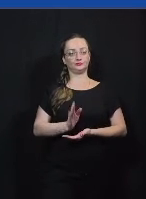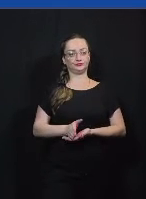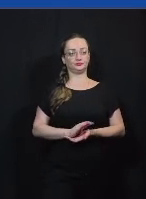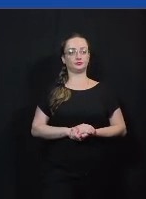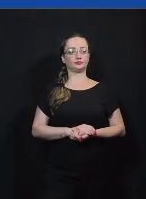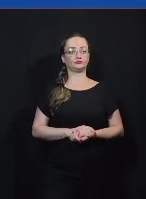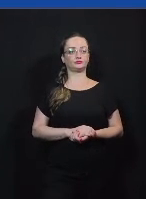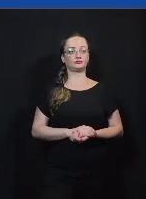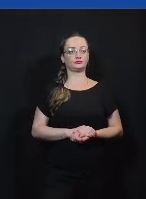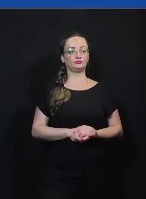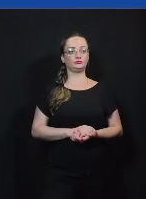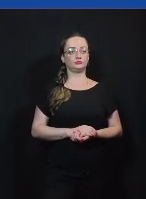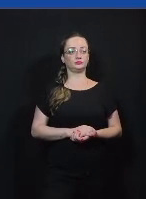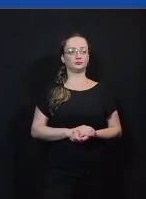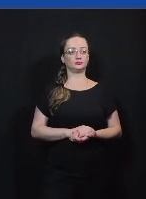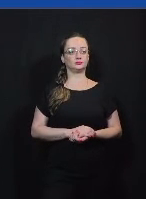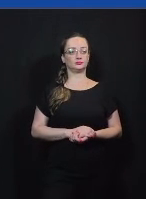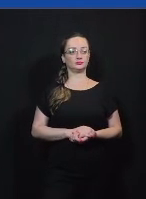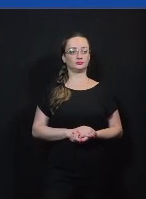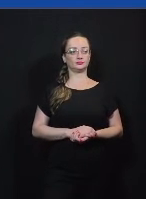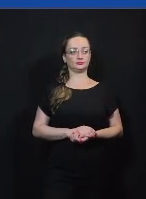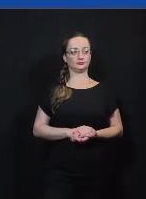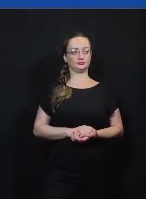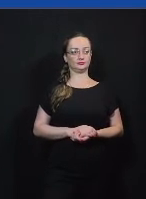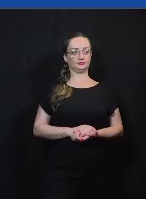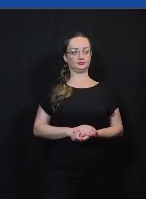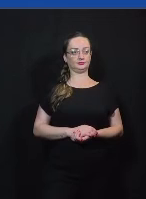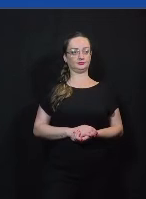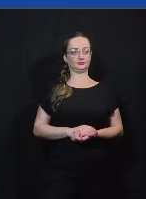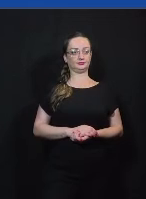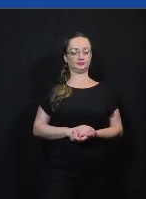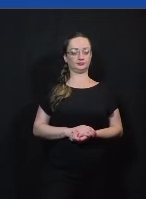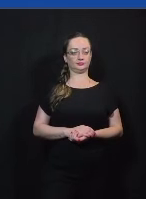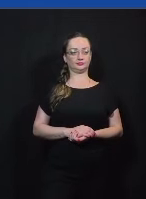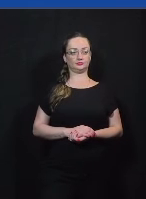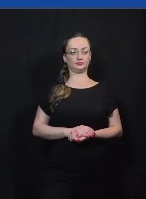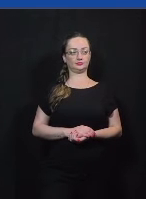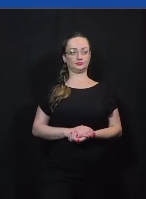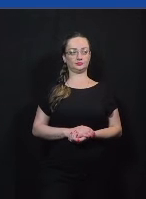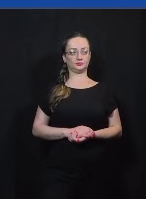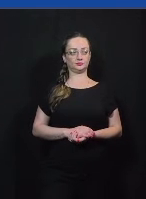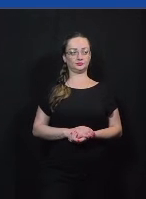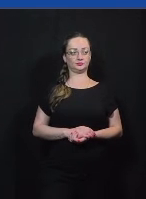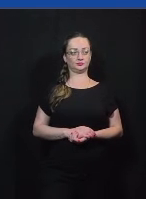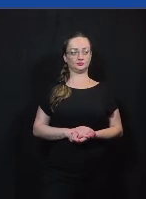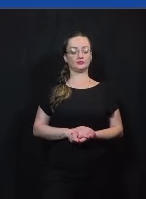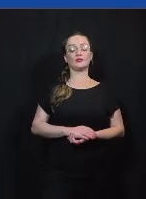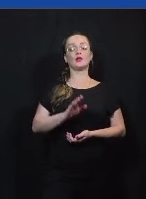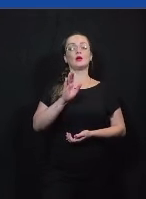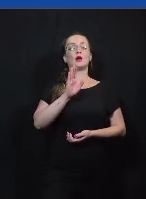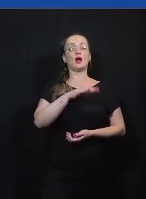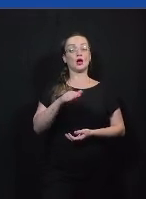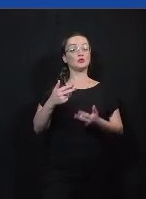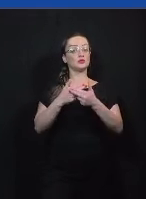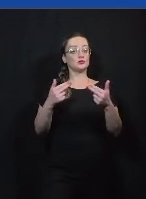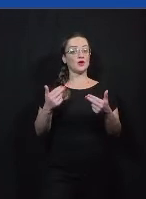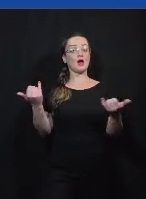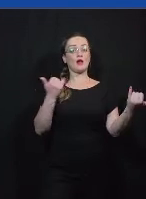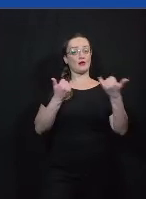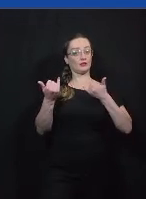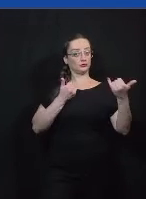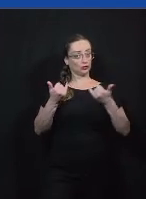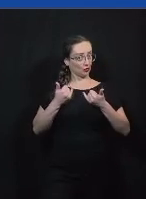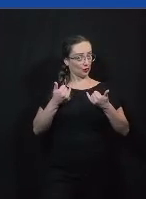então o que a gente ouviu de muitos alunos é que isso era importante